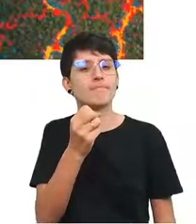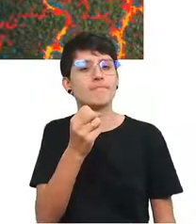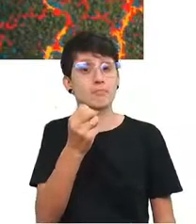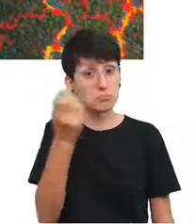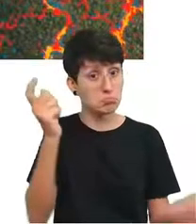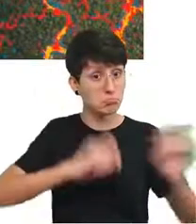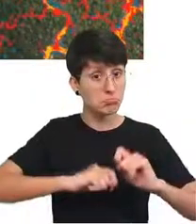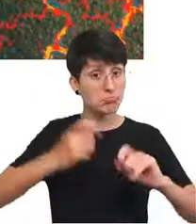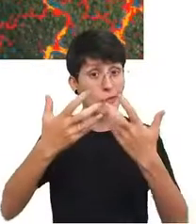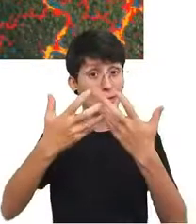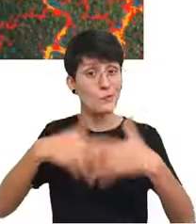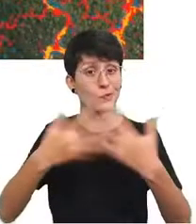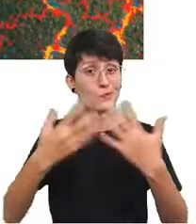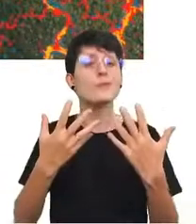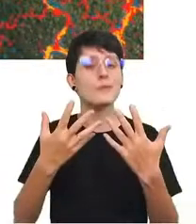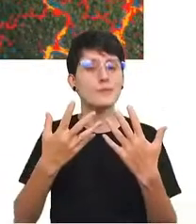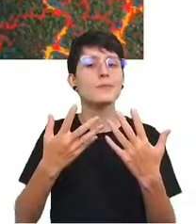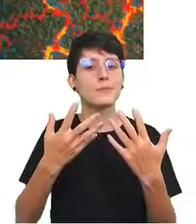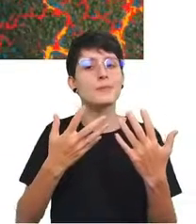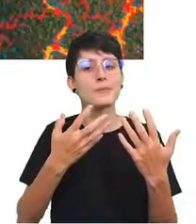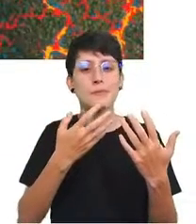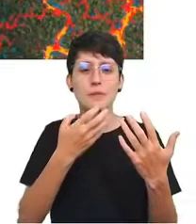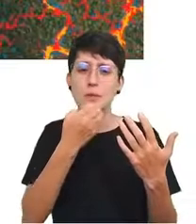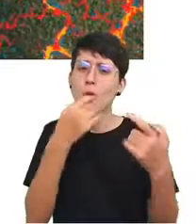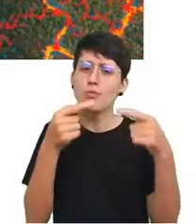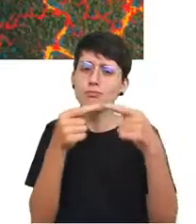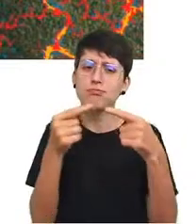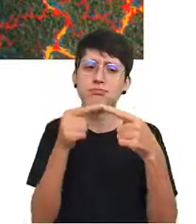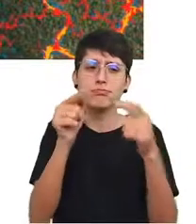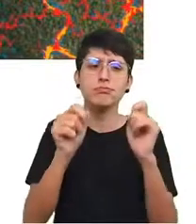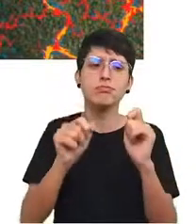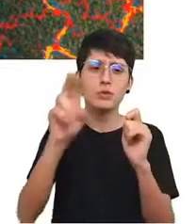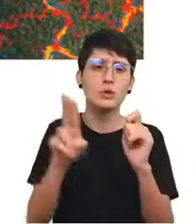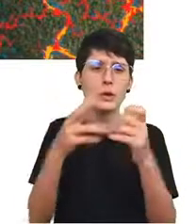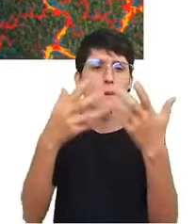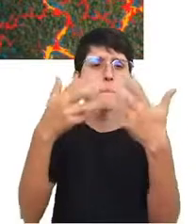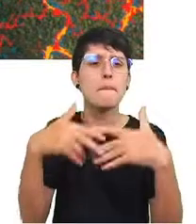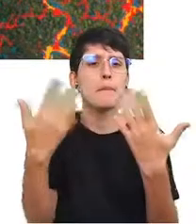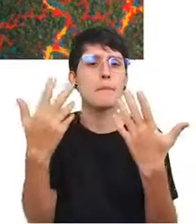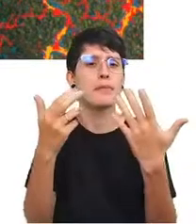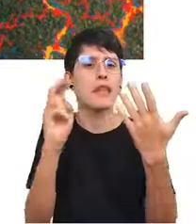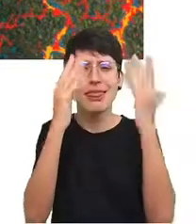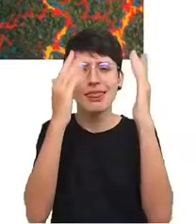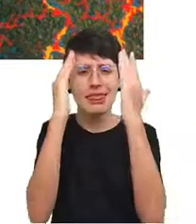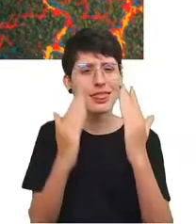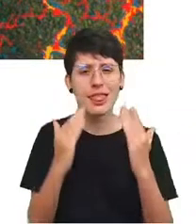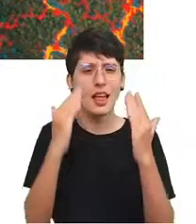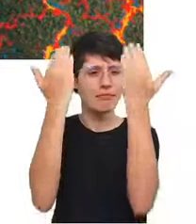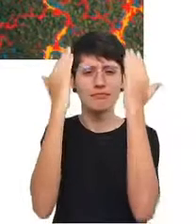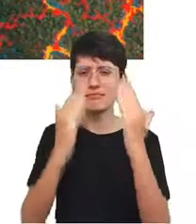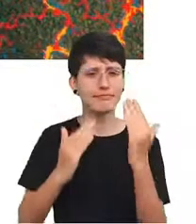versátil. Eu acho que essa seria a palavra. Você pode usar para analisar qualquer coisa que seja um dado.